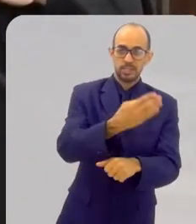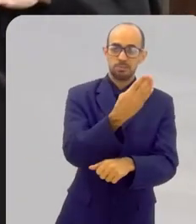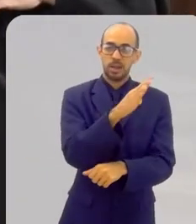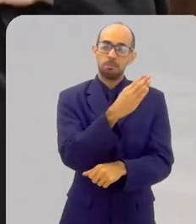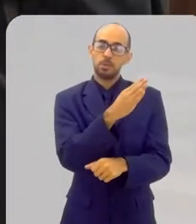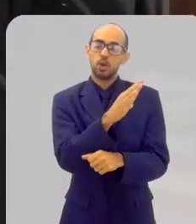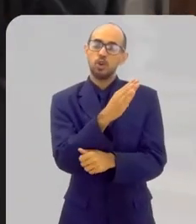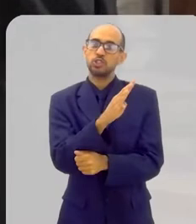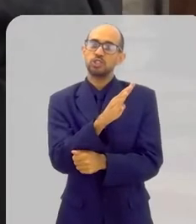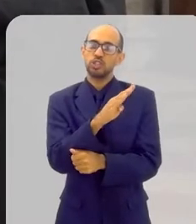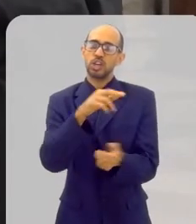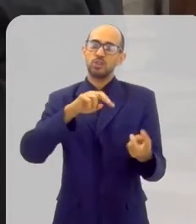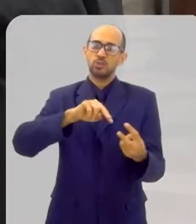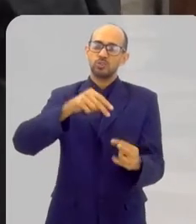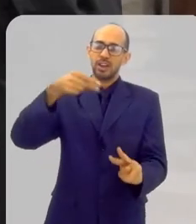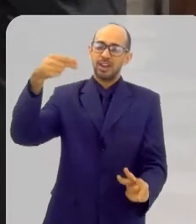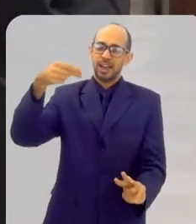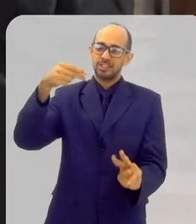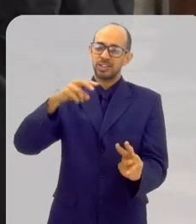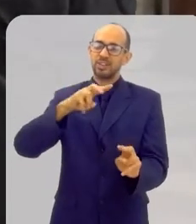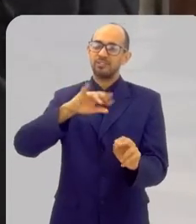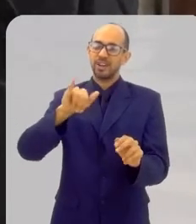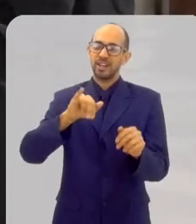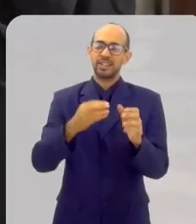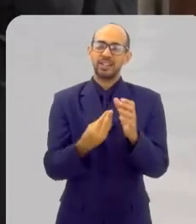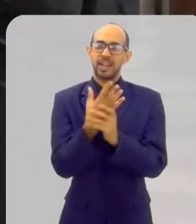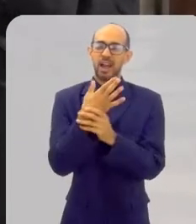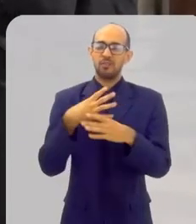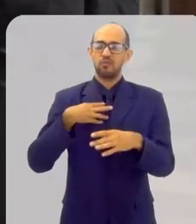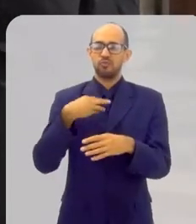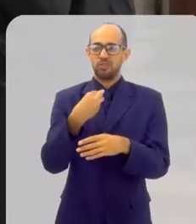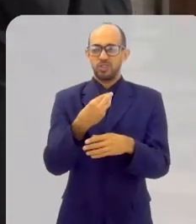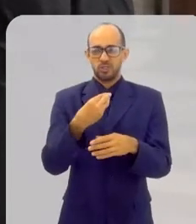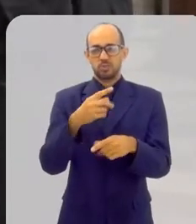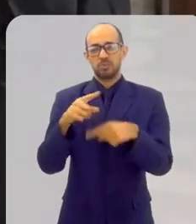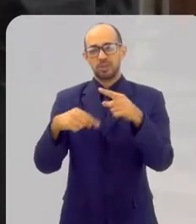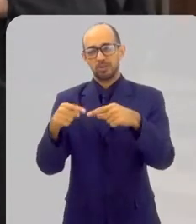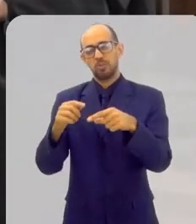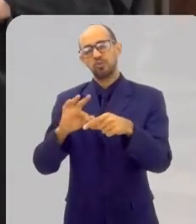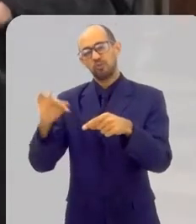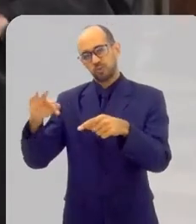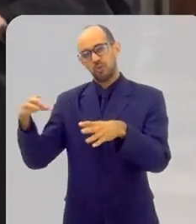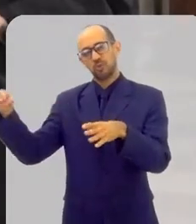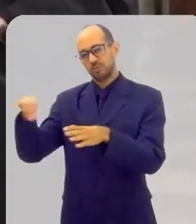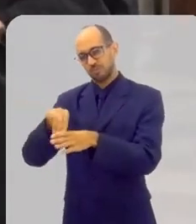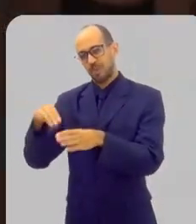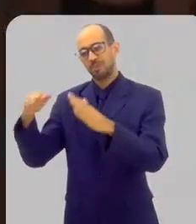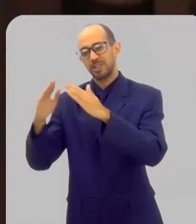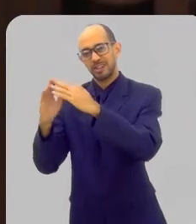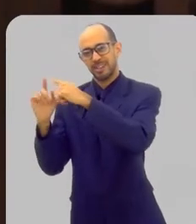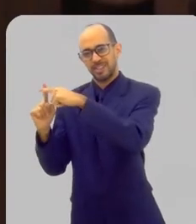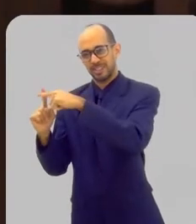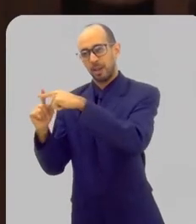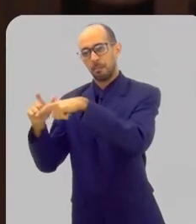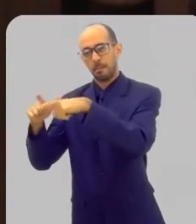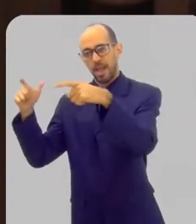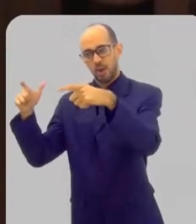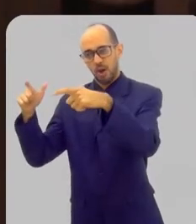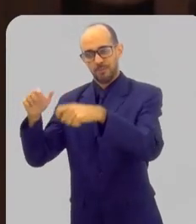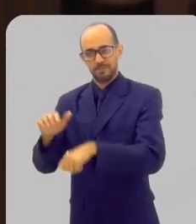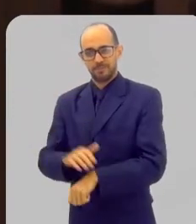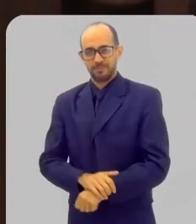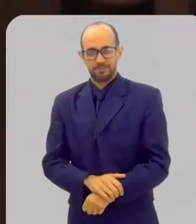biologicamente gerar filhos e depois trazer a igreja que também serão gerados como novos membros da igreja, né? Então, só para